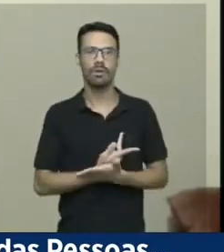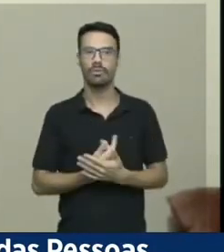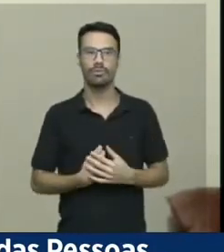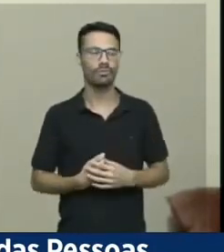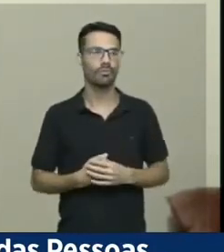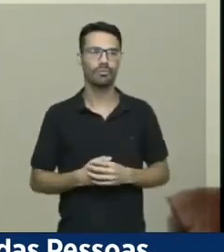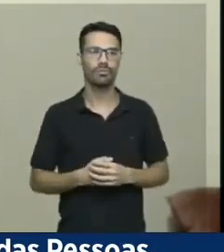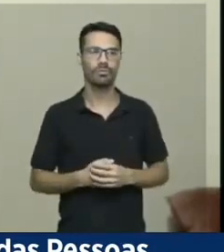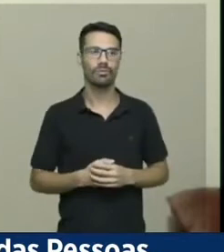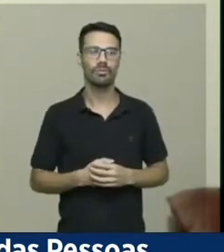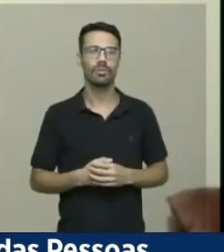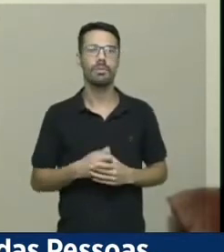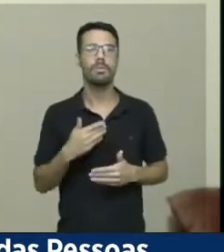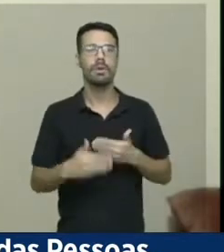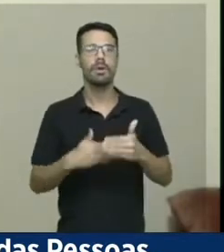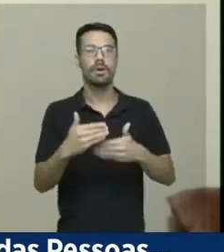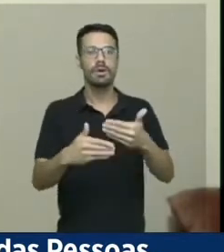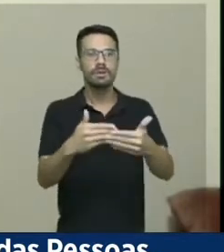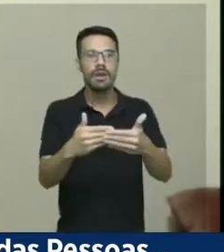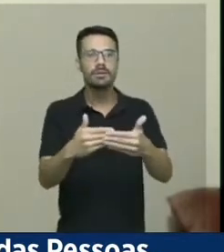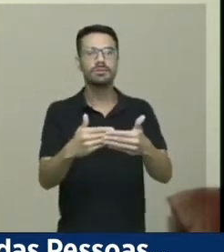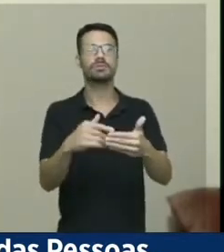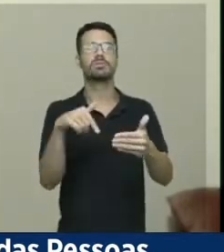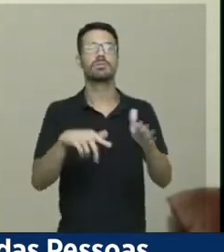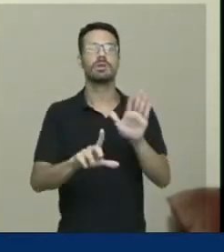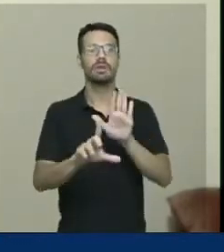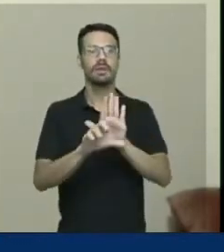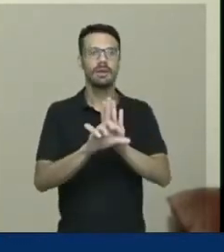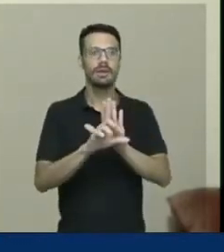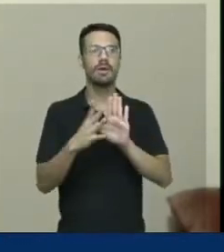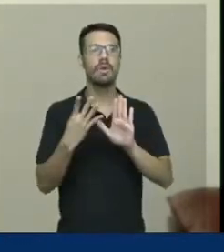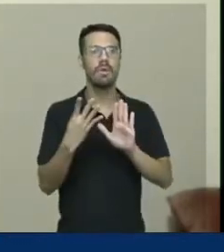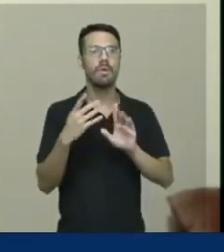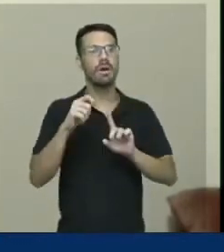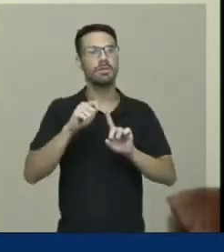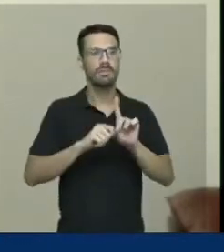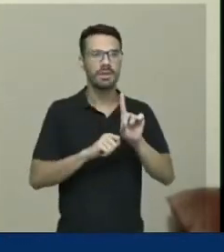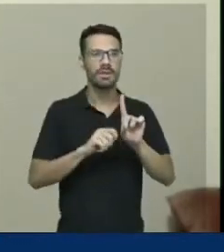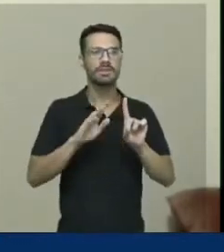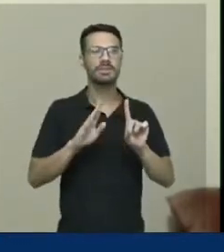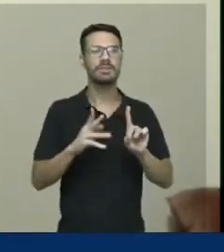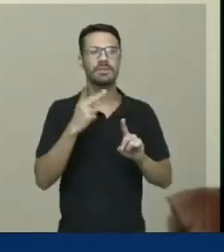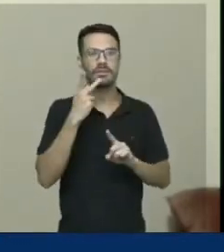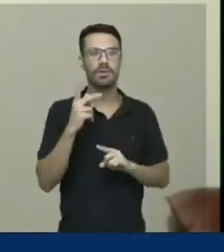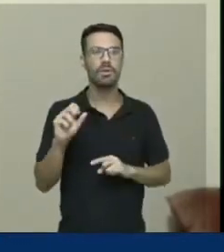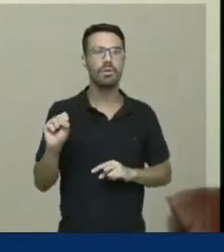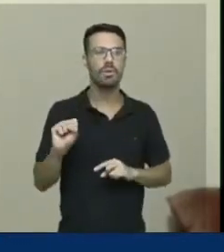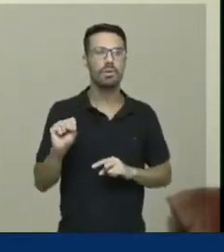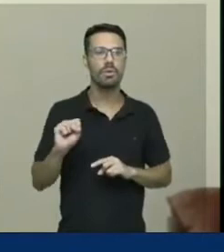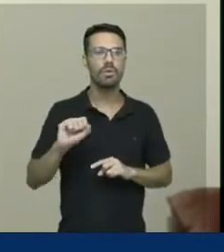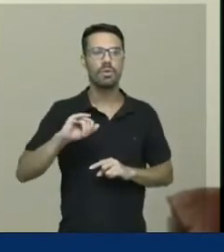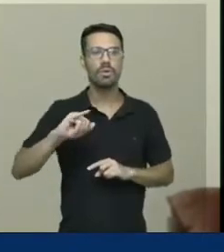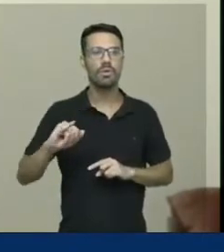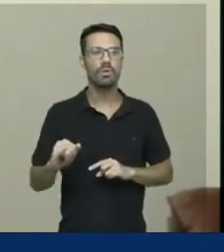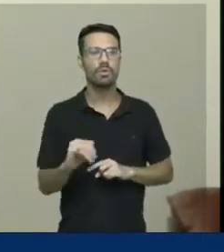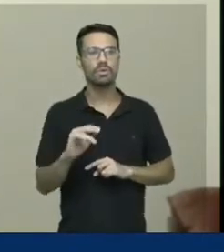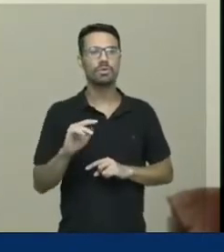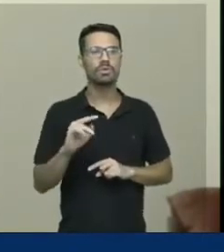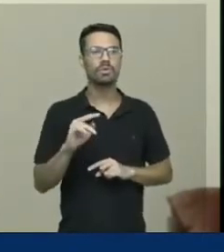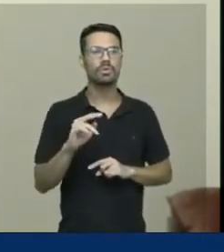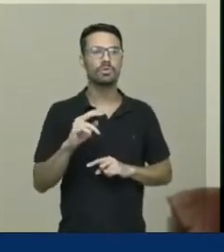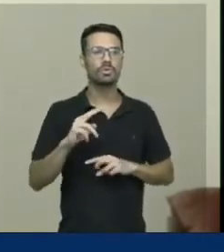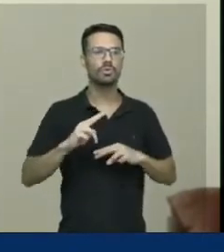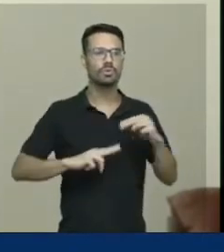E, para um processo legislativo tão demorado, mais de quatro meses, aí o senhor citou oito de junho, então quase quatro